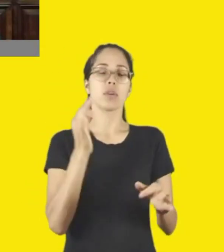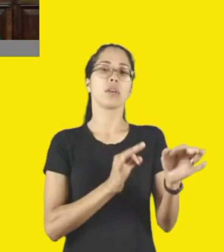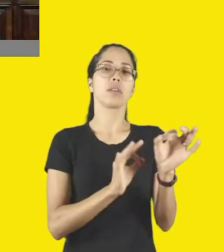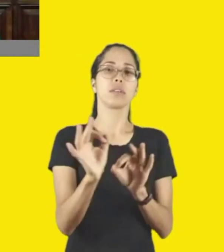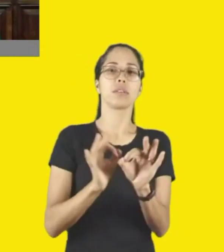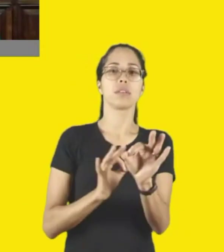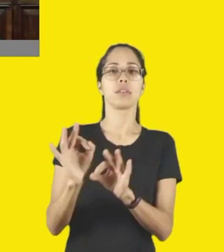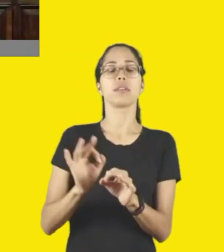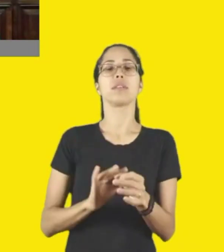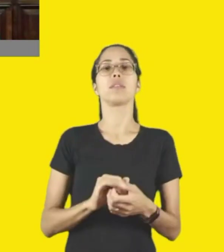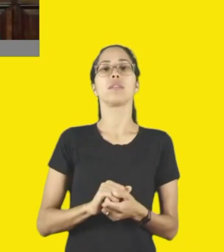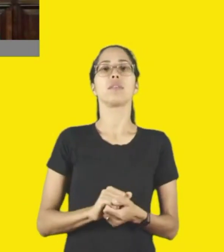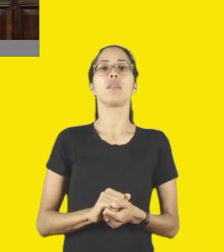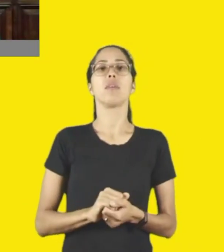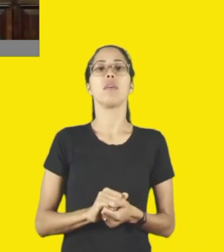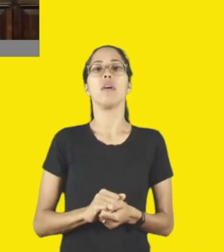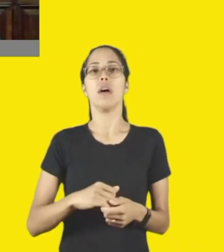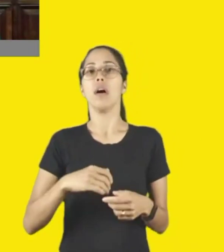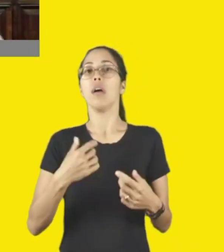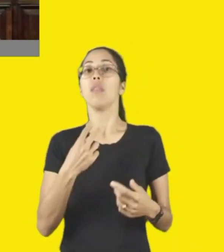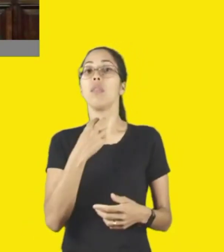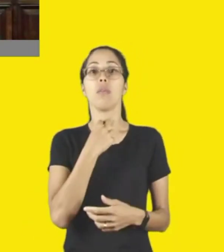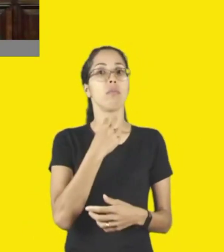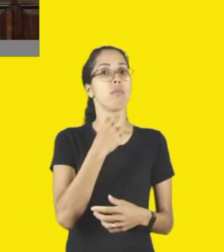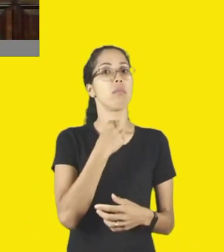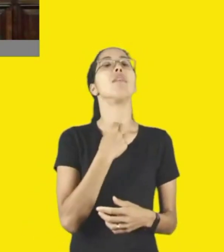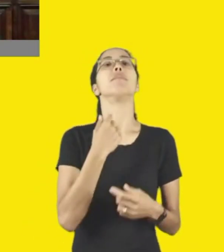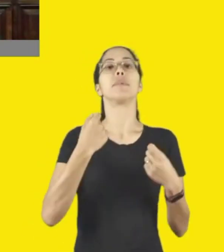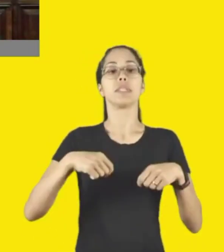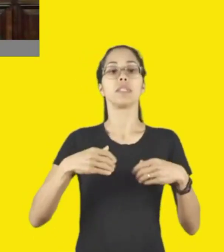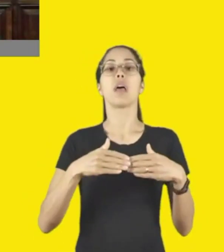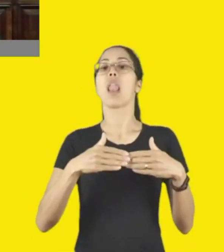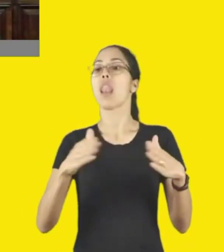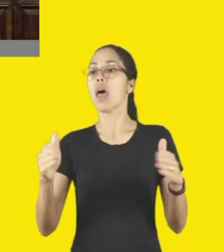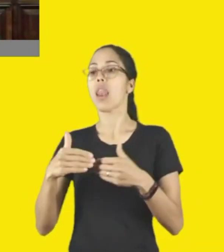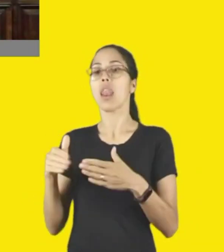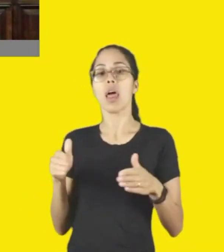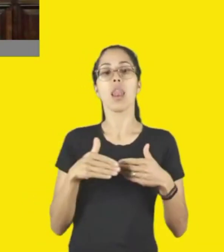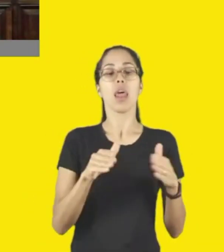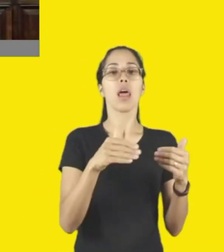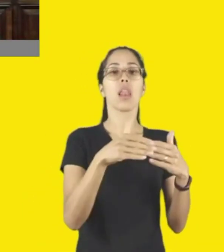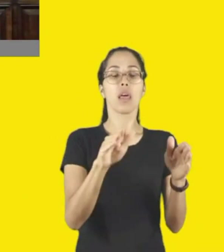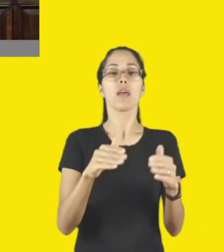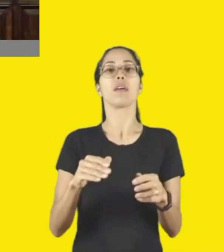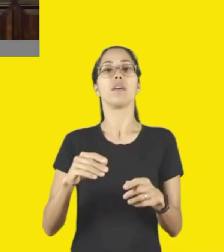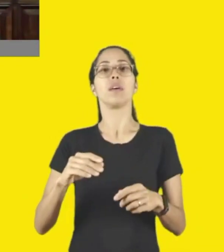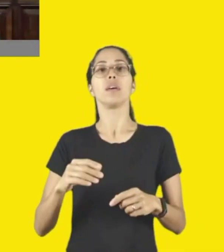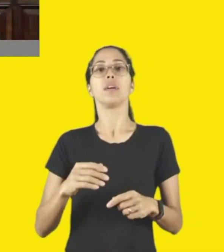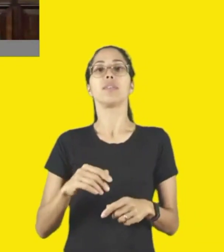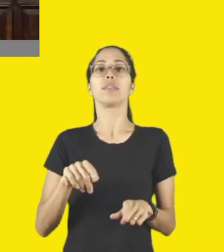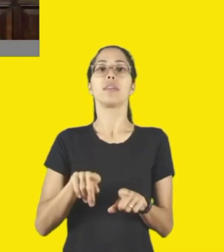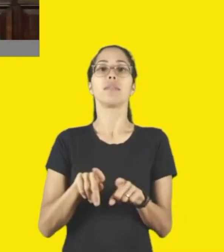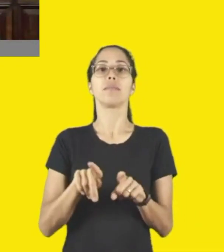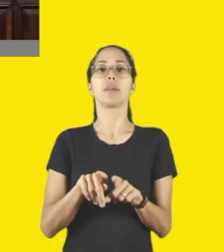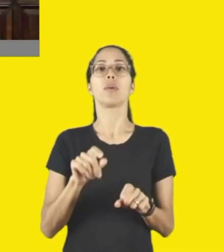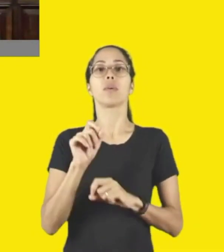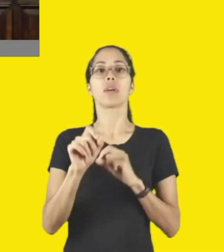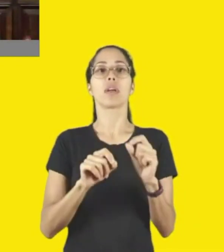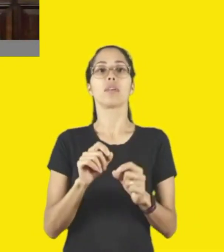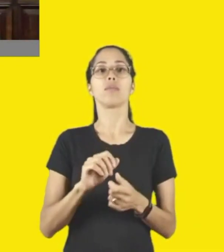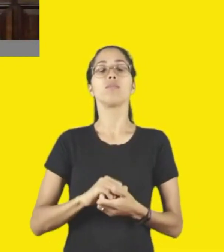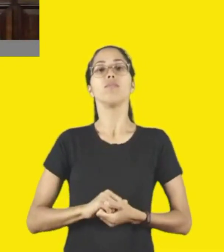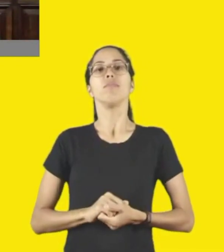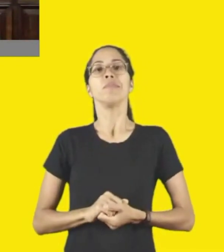que não tinham acesso, não, não pode não ter acesso, tem que ter acesso a tudo da secretaria e também não posso ouvir, viu, Rosana, ouvi muito assim,